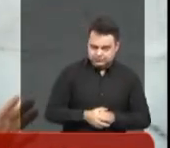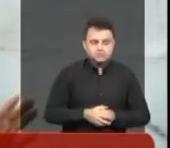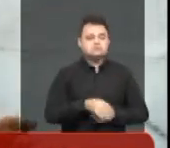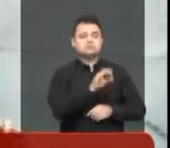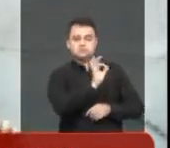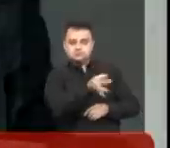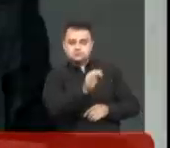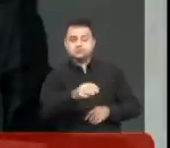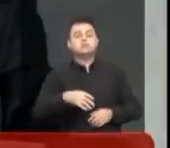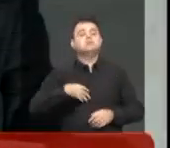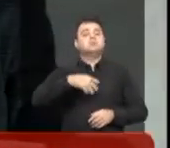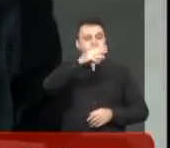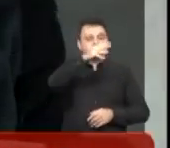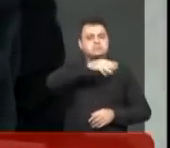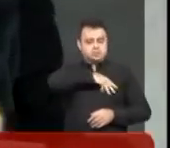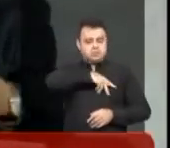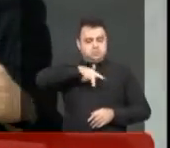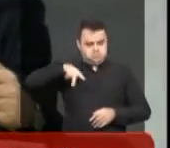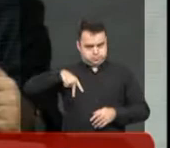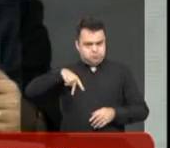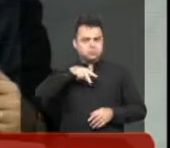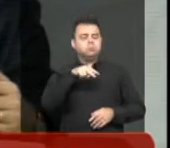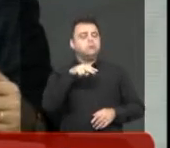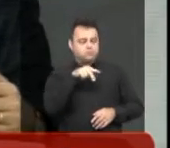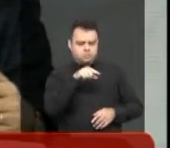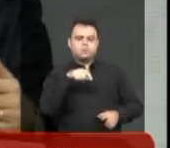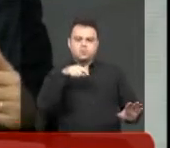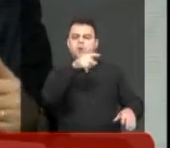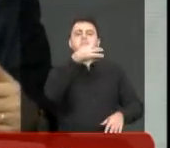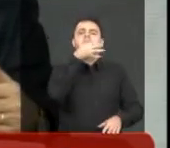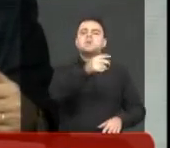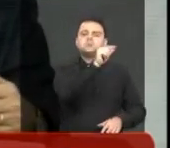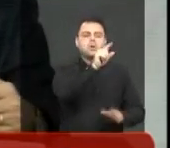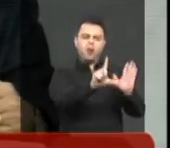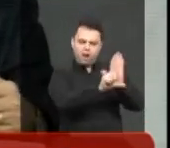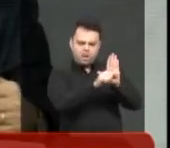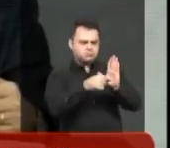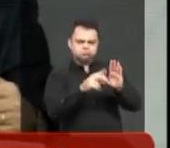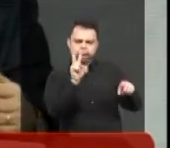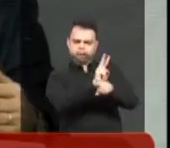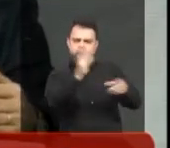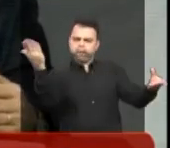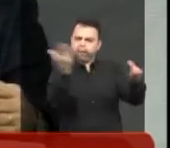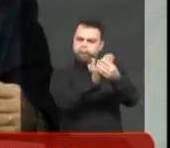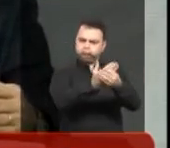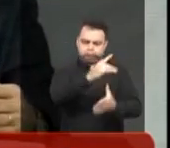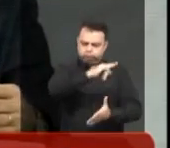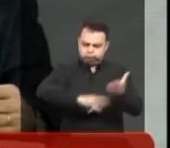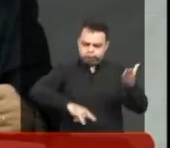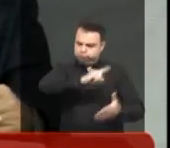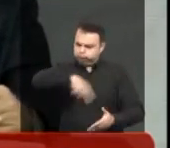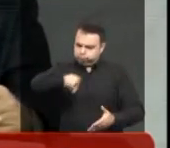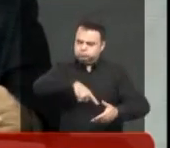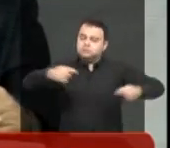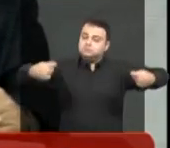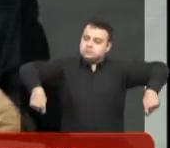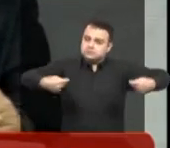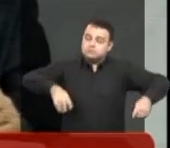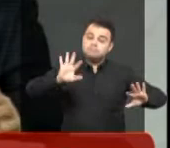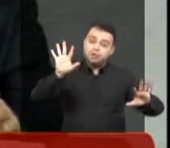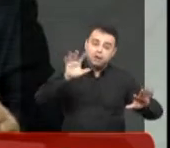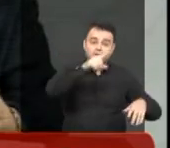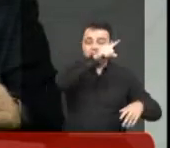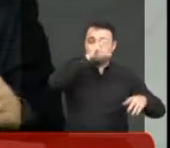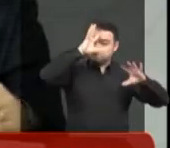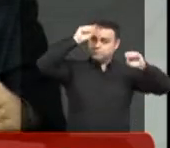próximo período. Exato. O Ministério Público também vislumbra a ilegalidade. Chegou a pedir liminarmente a suspensão do contrato, mas